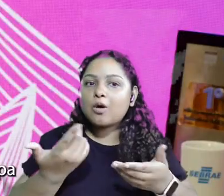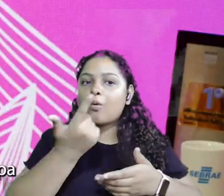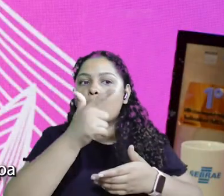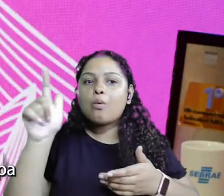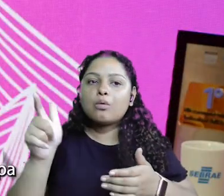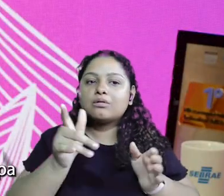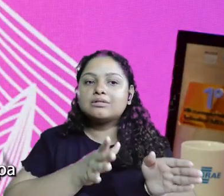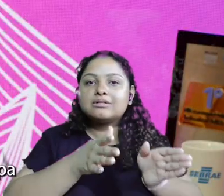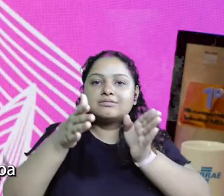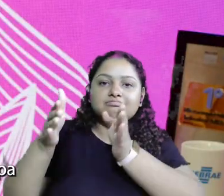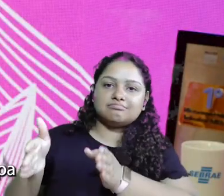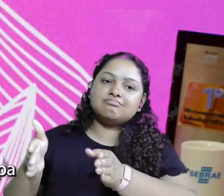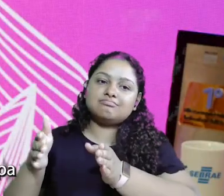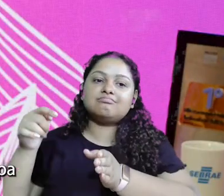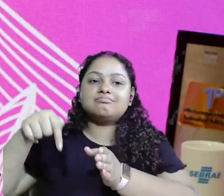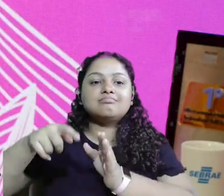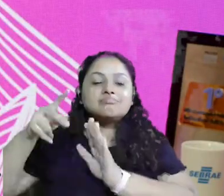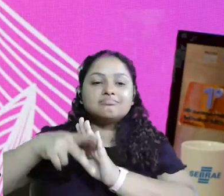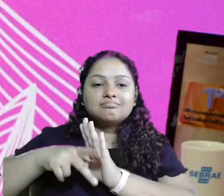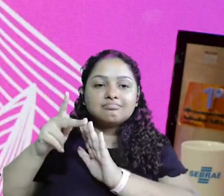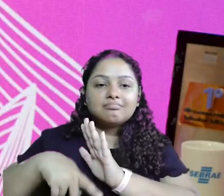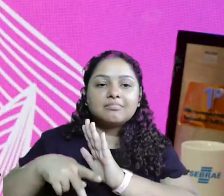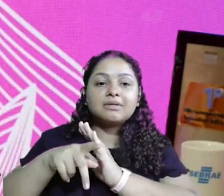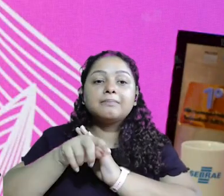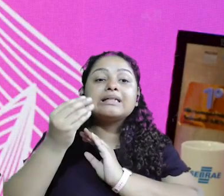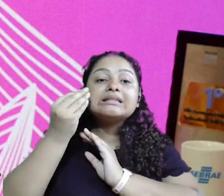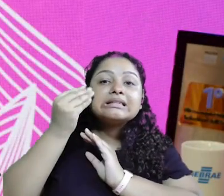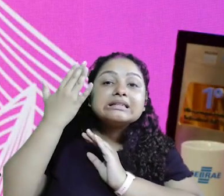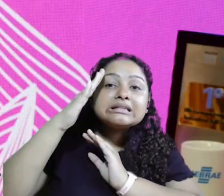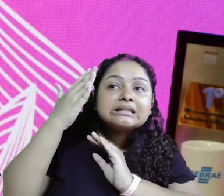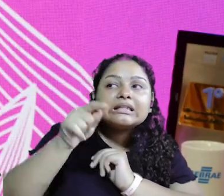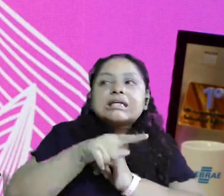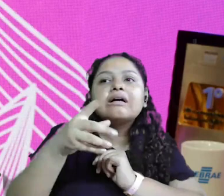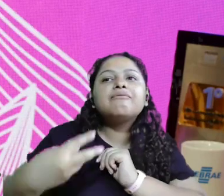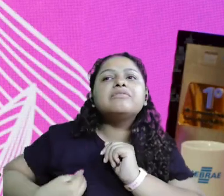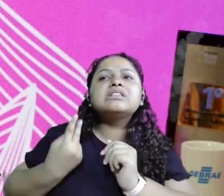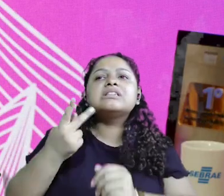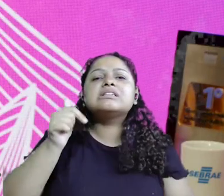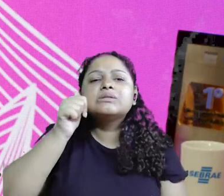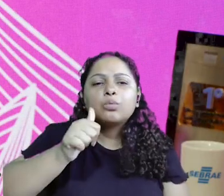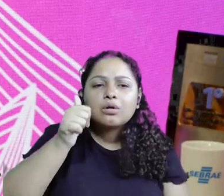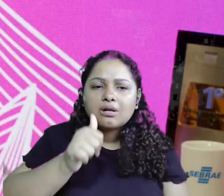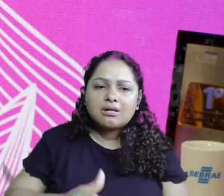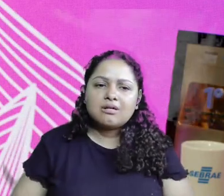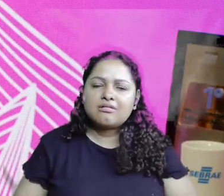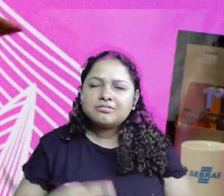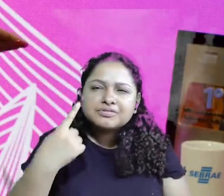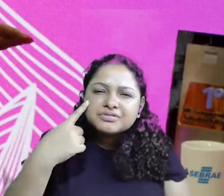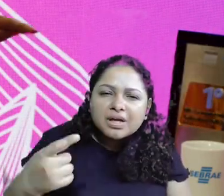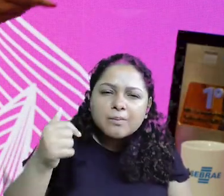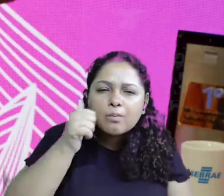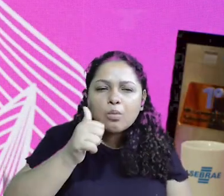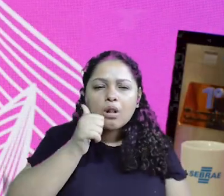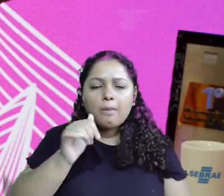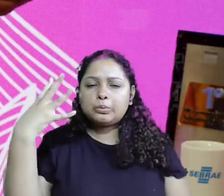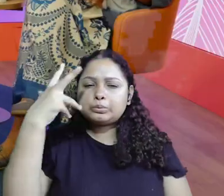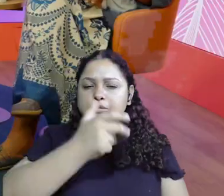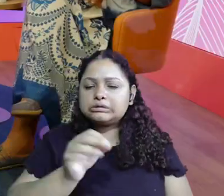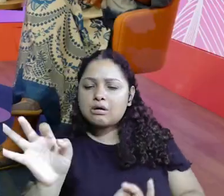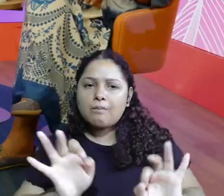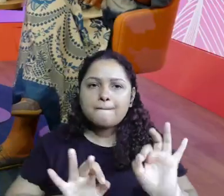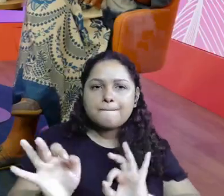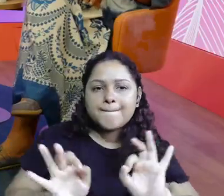Agora a gente vai para uma outra etapa deste programa que é entender um pouco da vida dessas mulheres, olha que lindas, gente, as mulheres